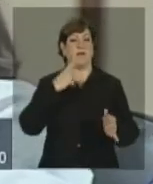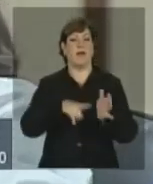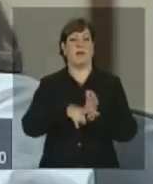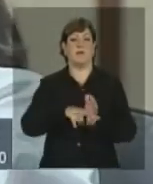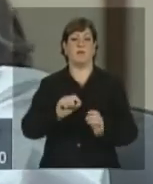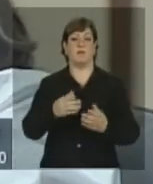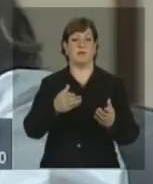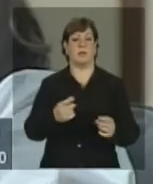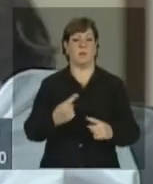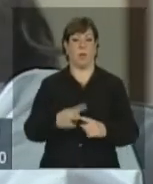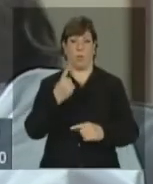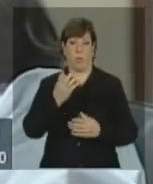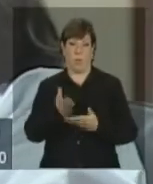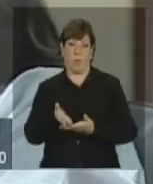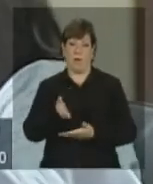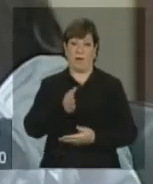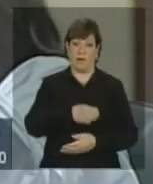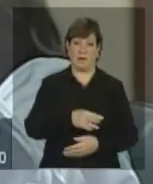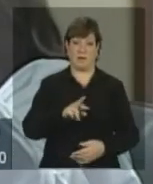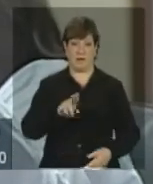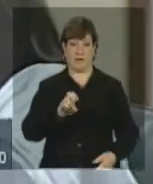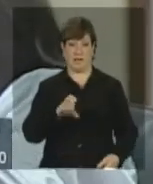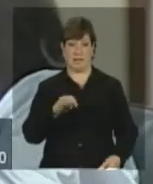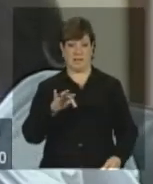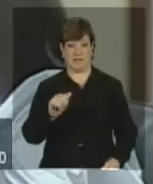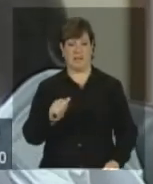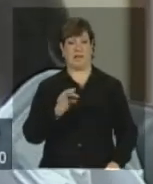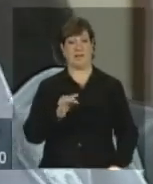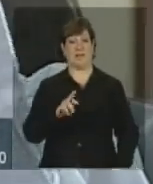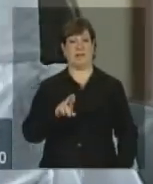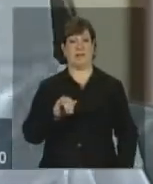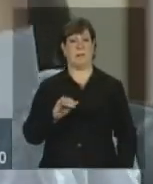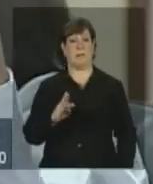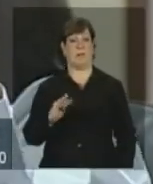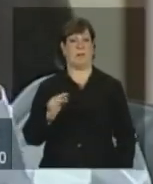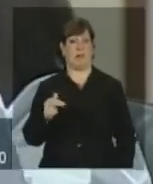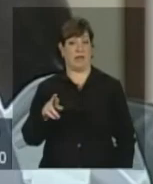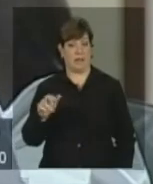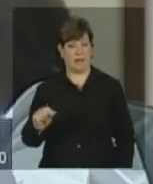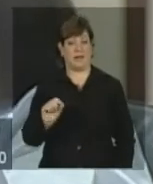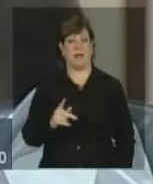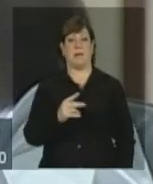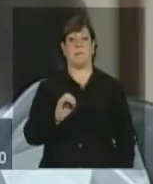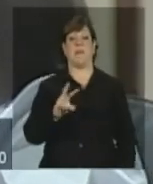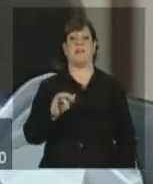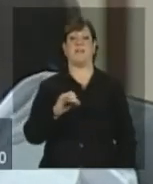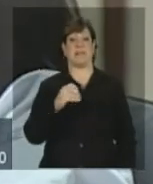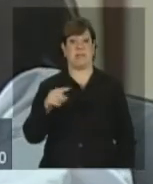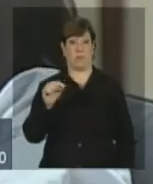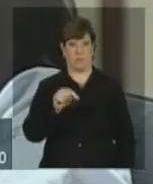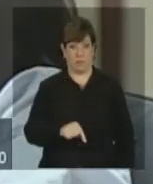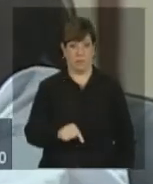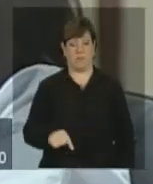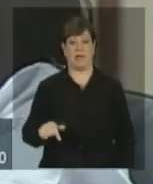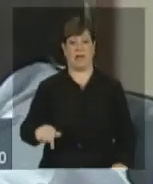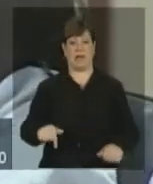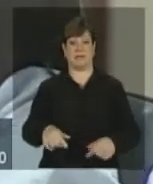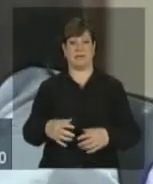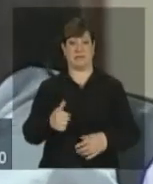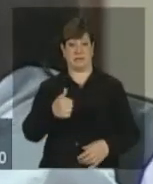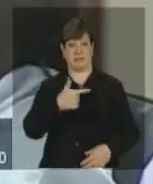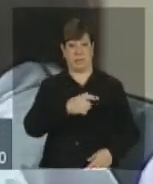por um lado, a receita, a receita tributária, a previsão da receita é que ela cresça esse ano